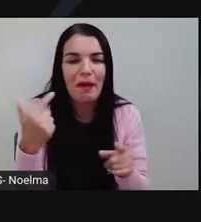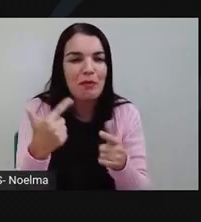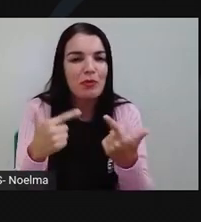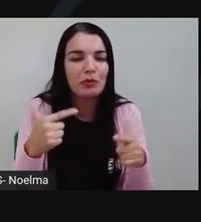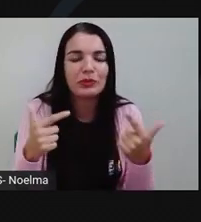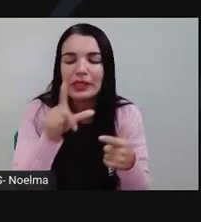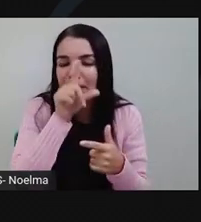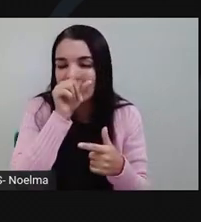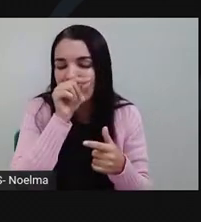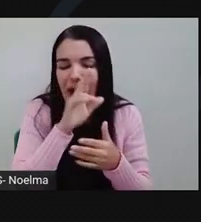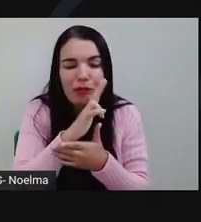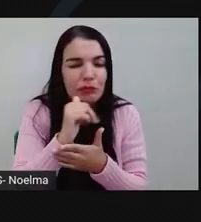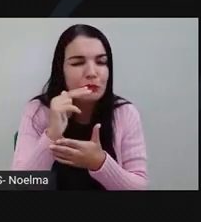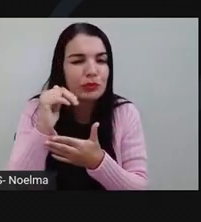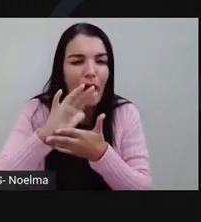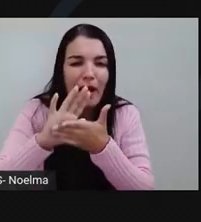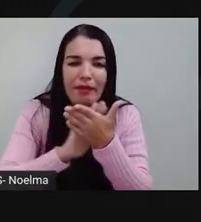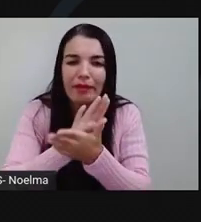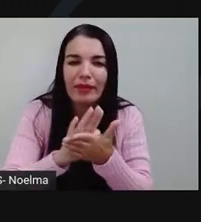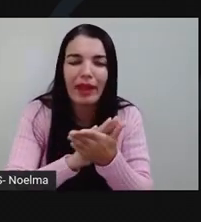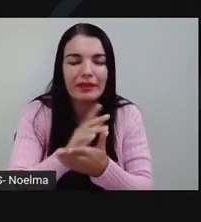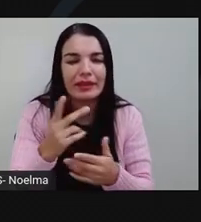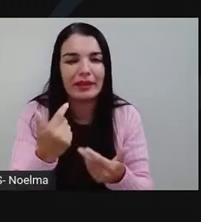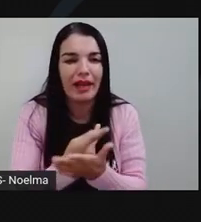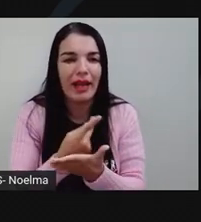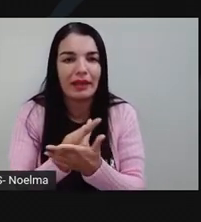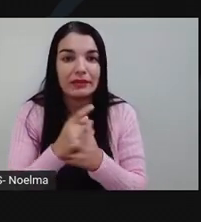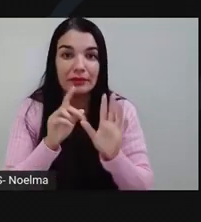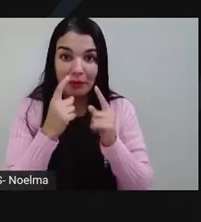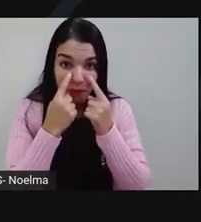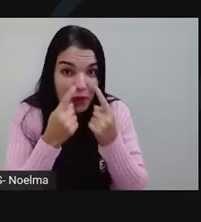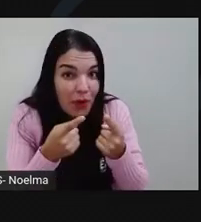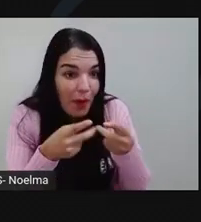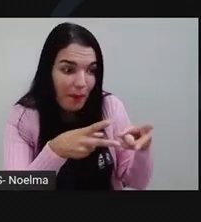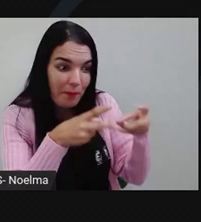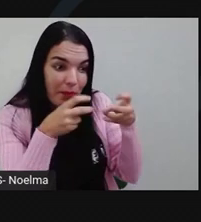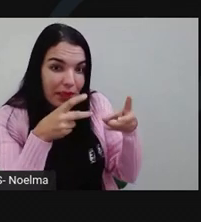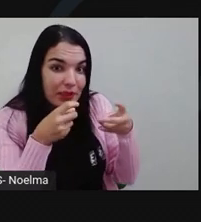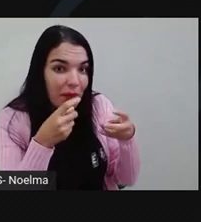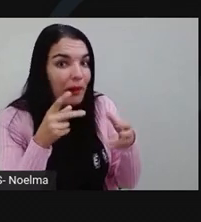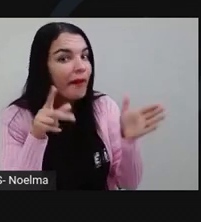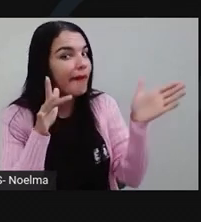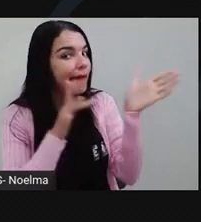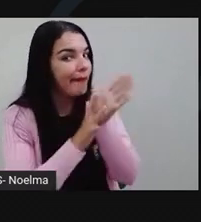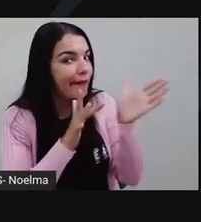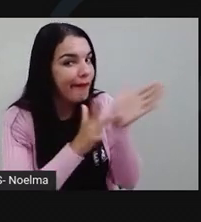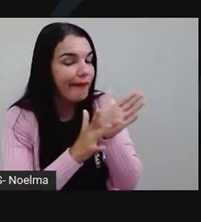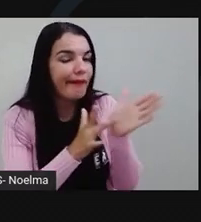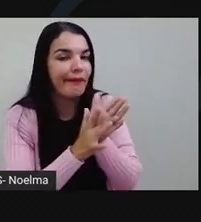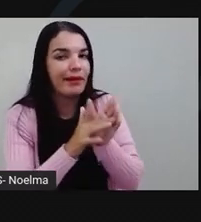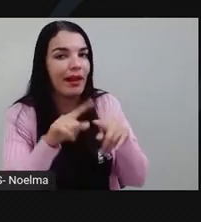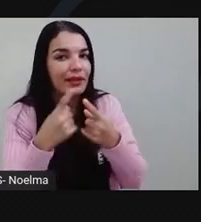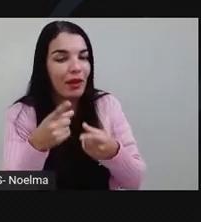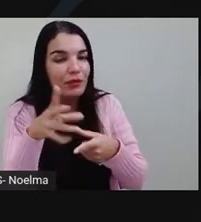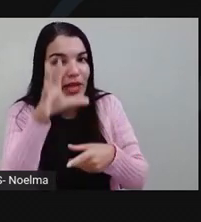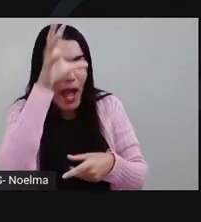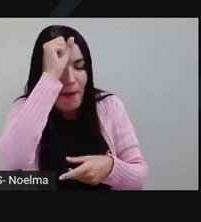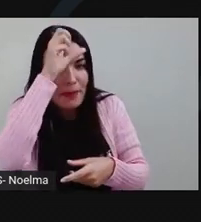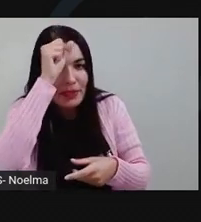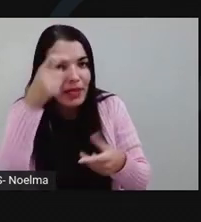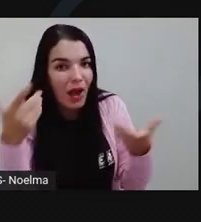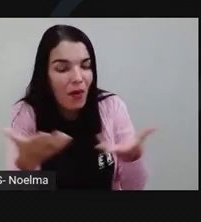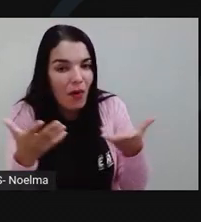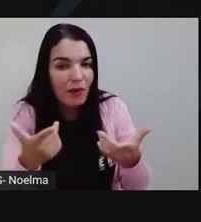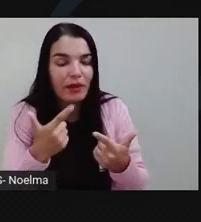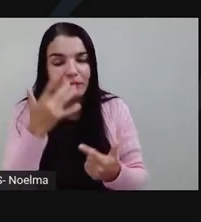nunca nos fez mal nenhum. As aparências enganam. Aproveita, pois, a lição e fica